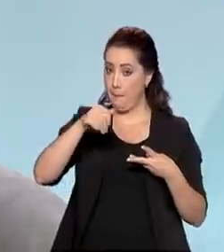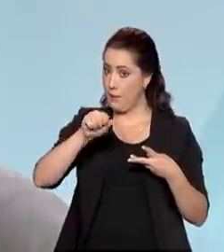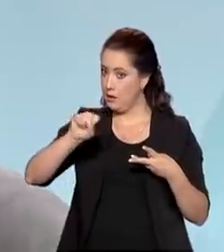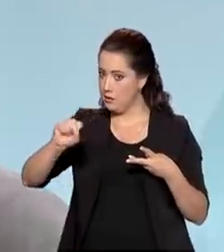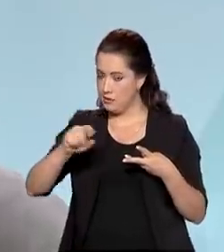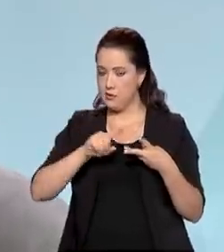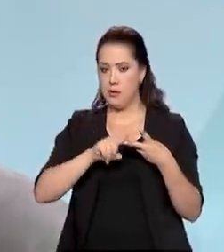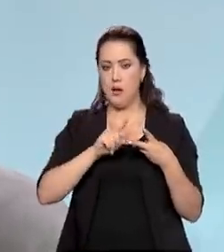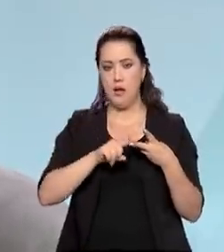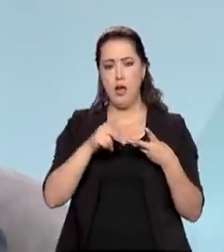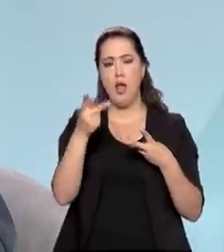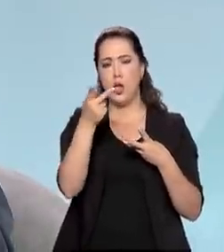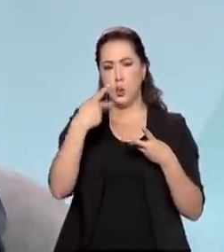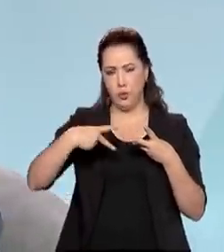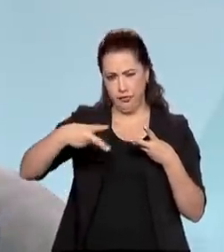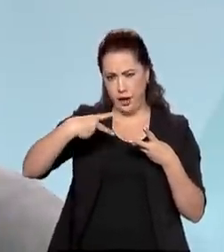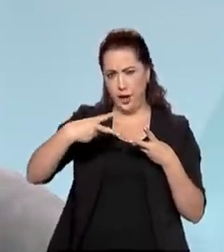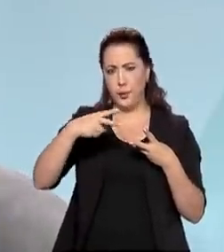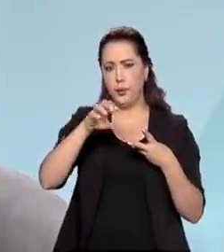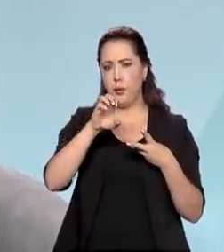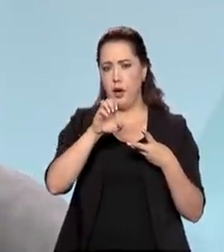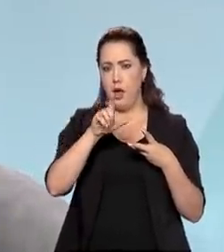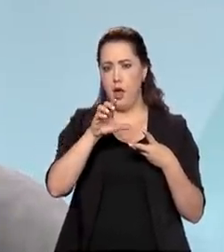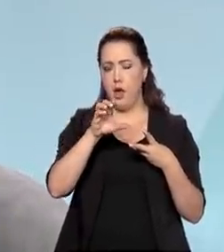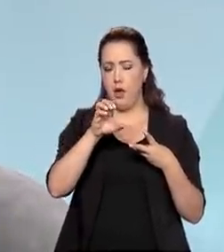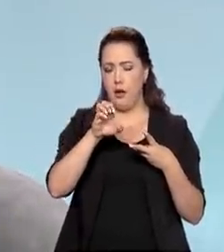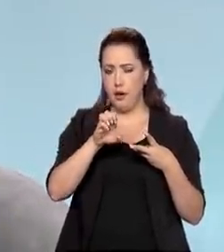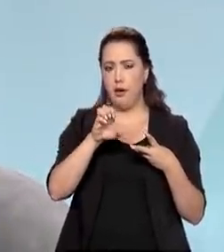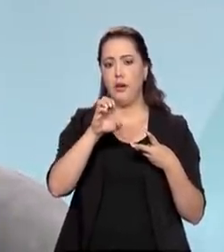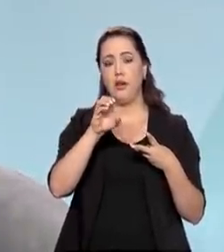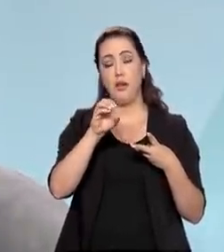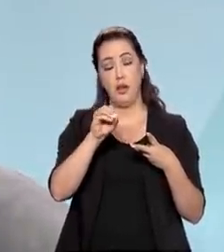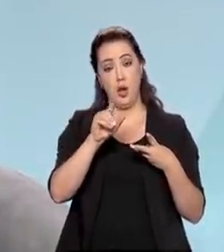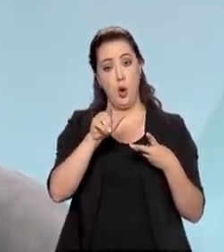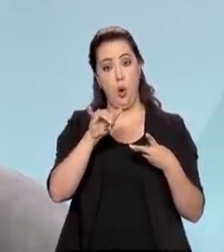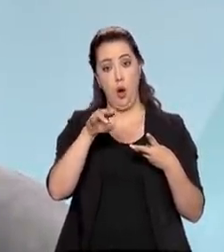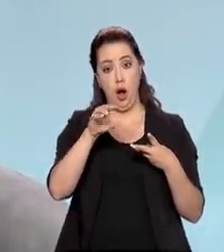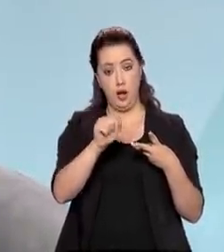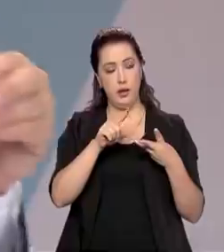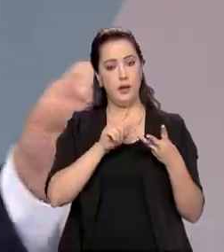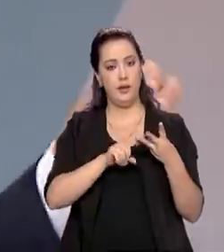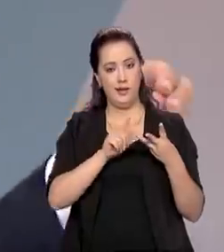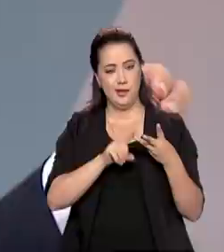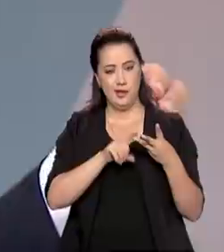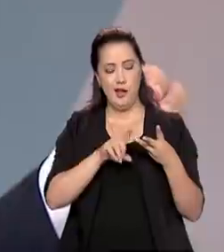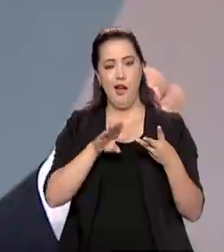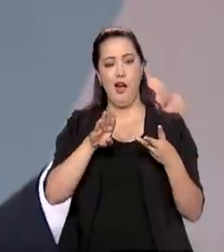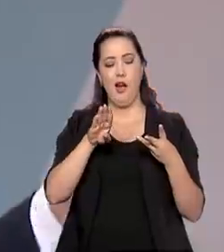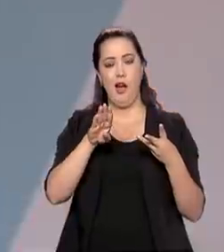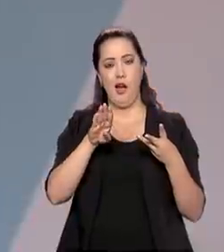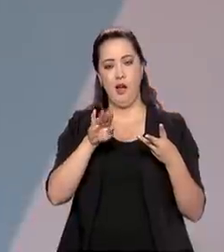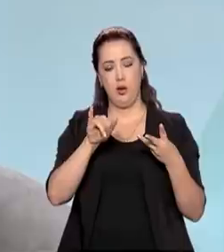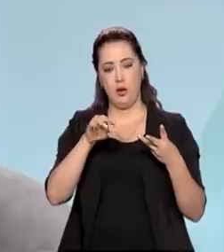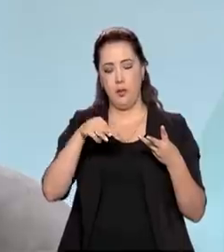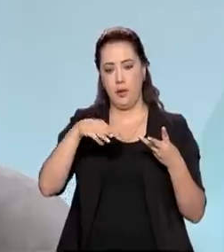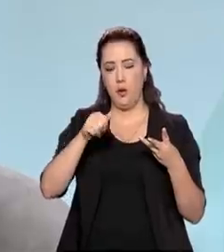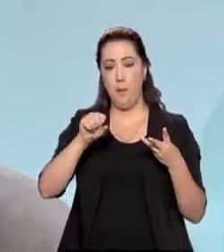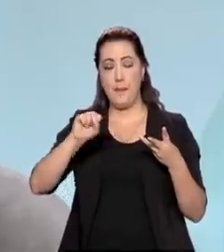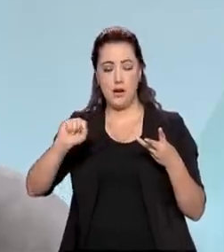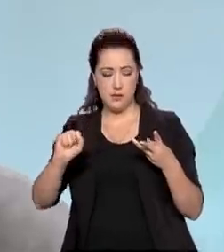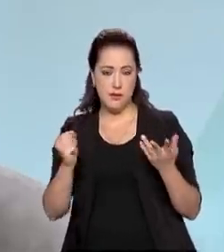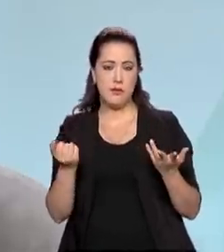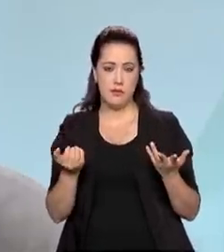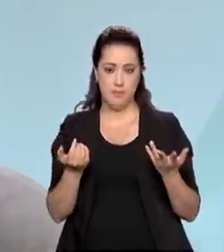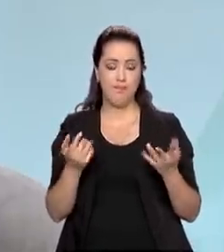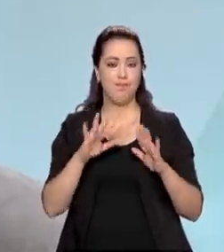que vieram complementar essa redução da hidrelétricidade no Brasil. Da participação da energia hidrelétrica no